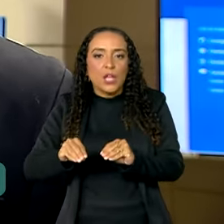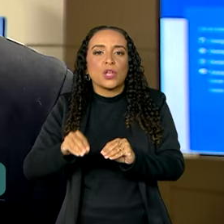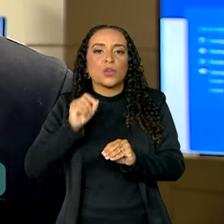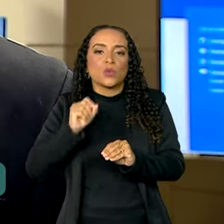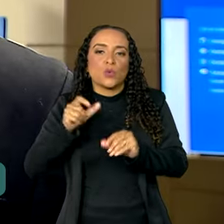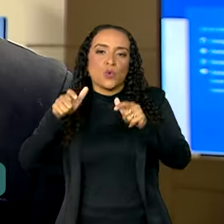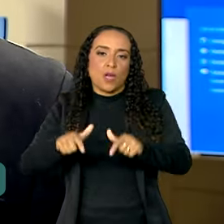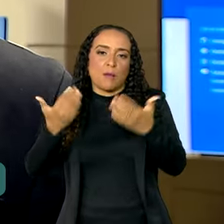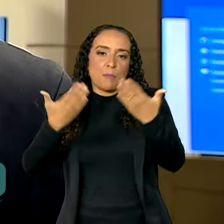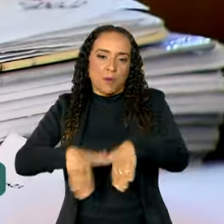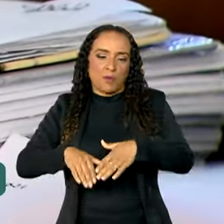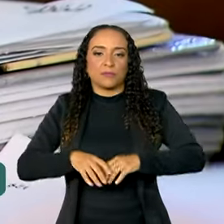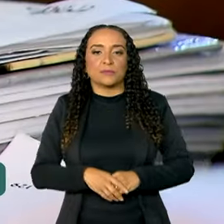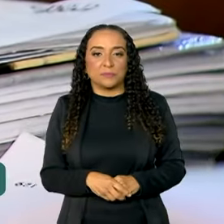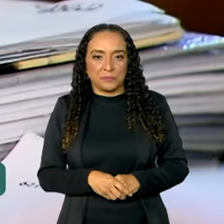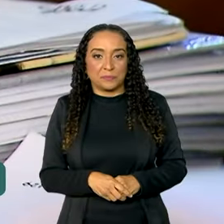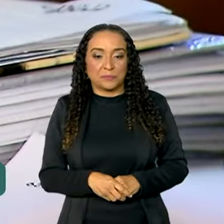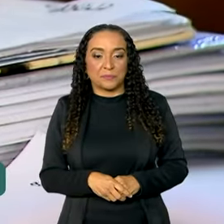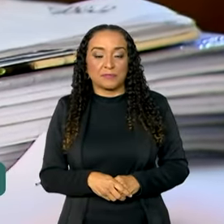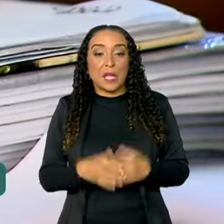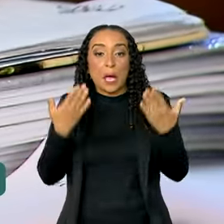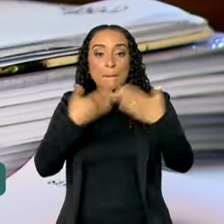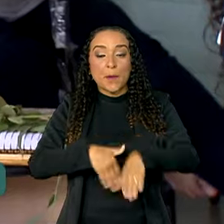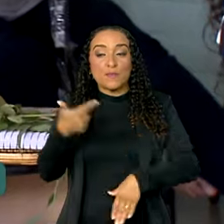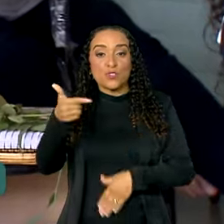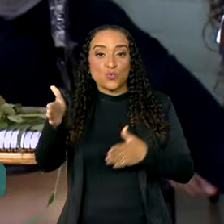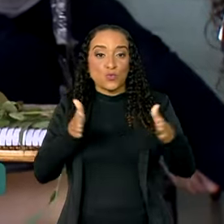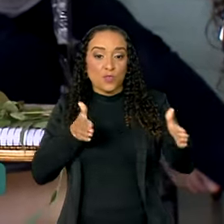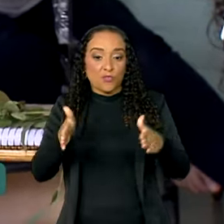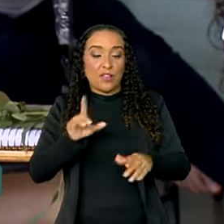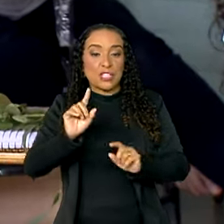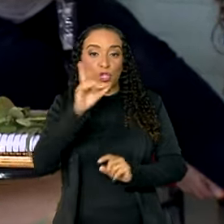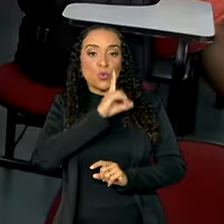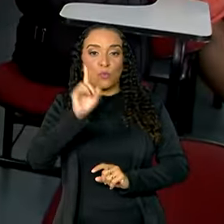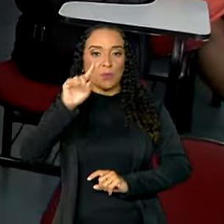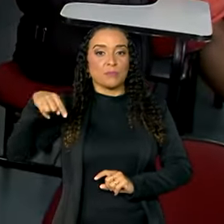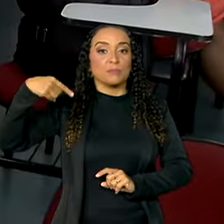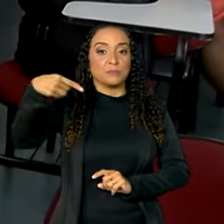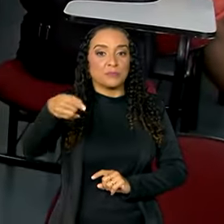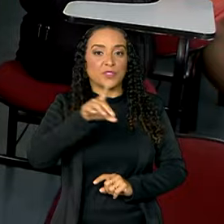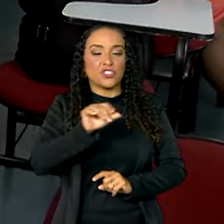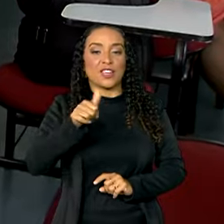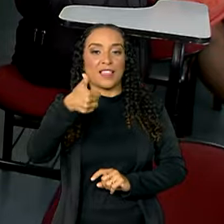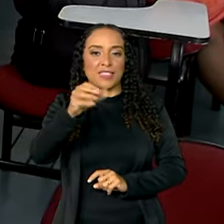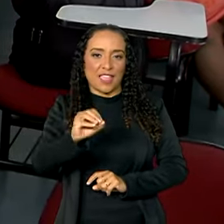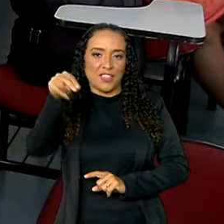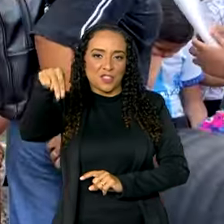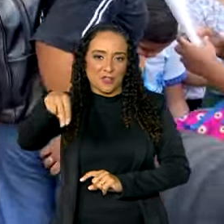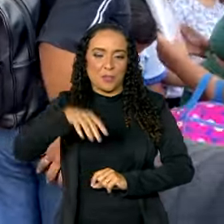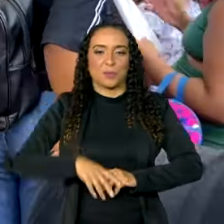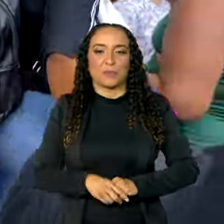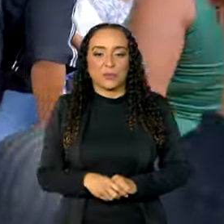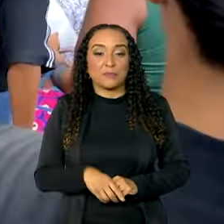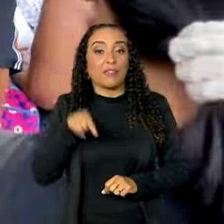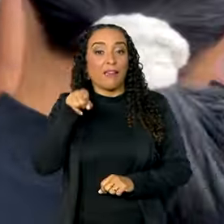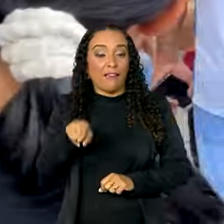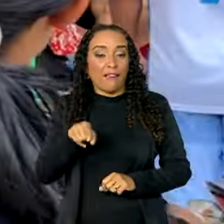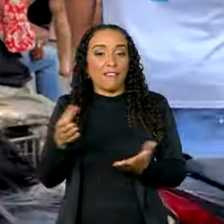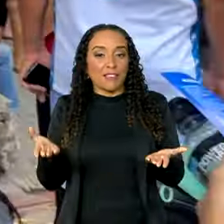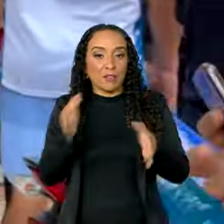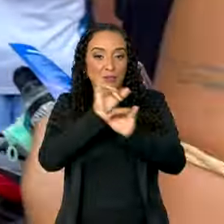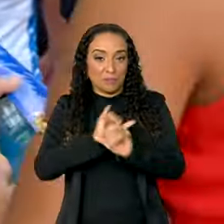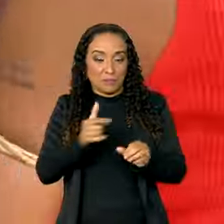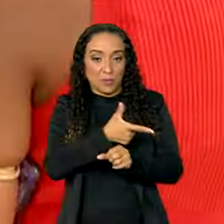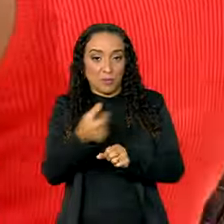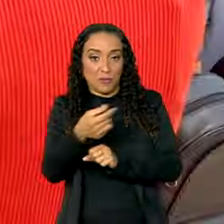os locais de aplicação da prova. A prova da segunda fase será no próximo domingo, dia 10 de novembro. Esta edição de